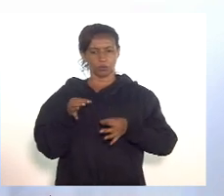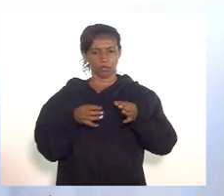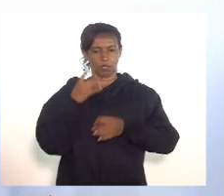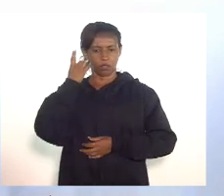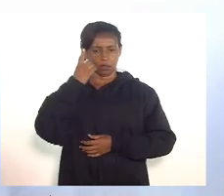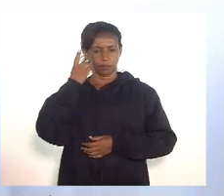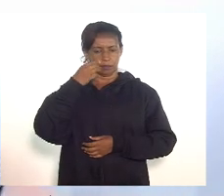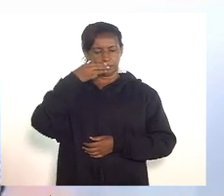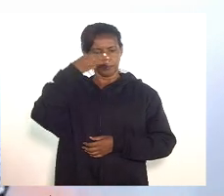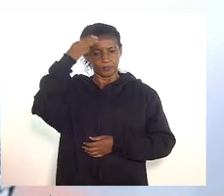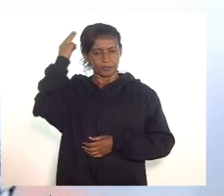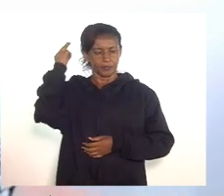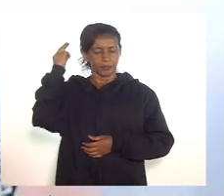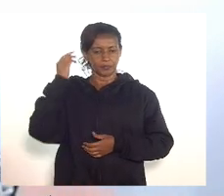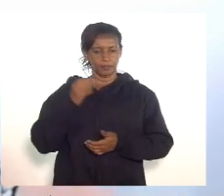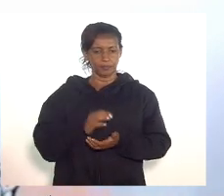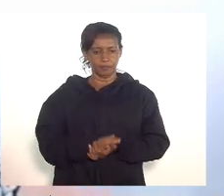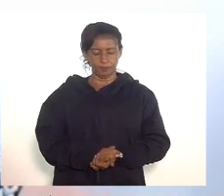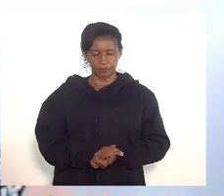Márcio Pacheco